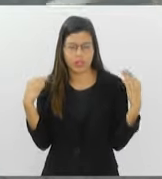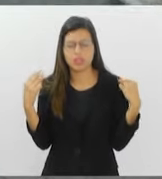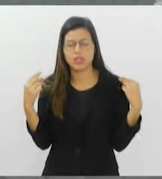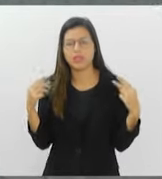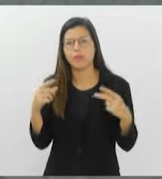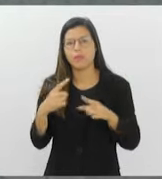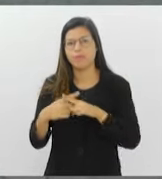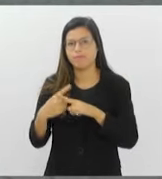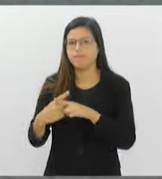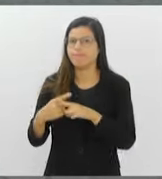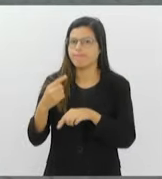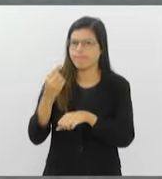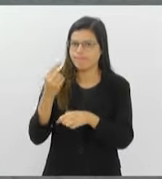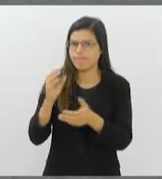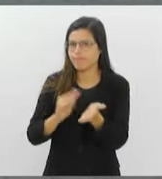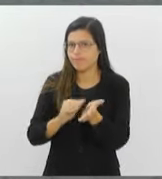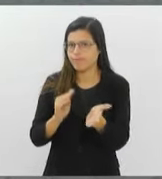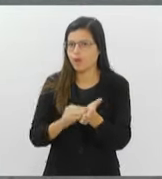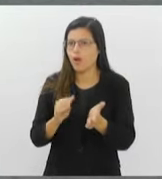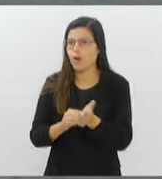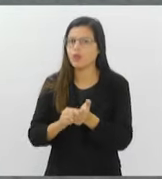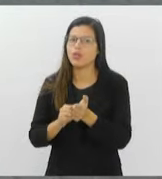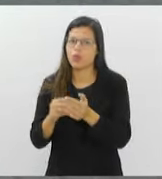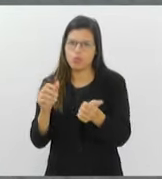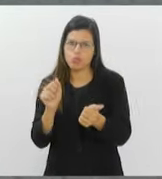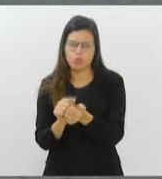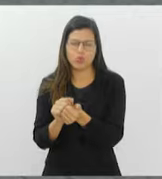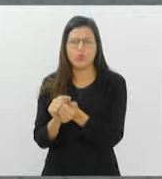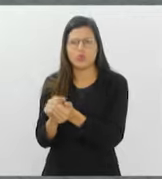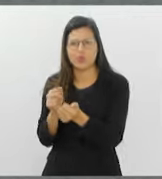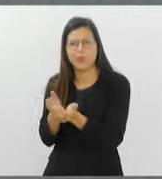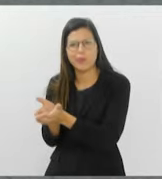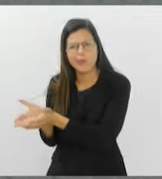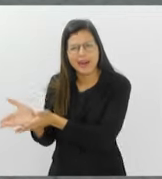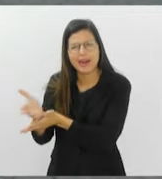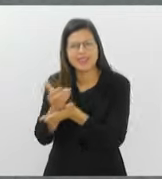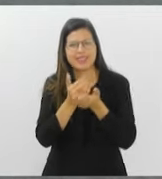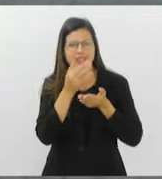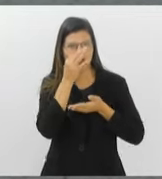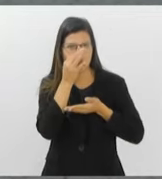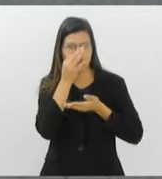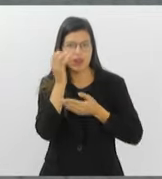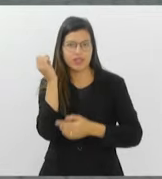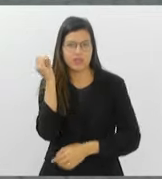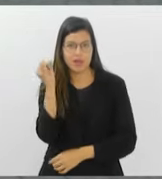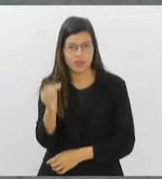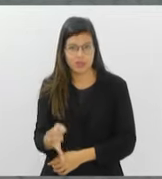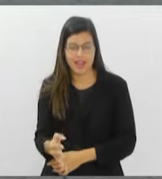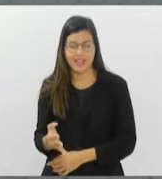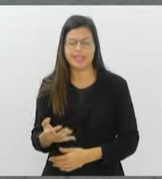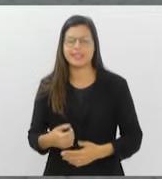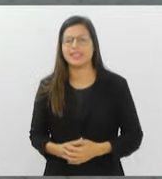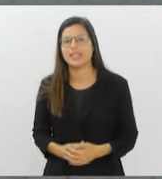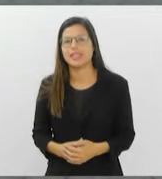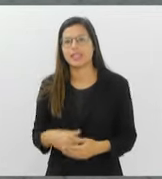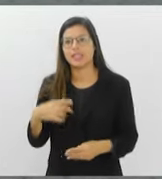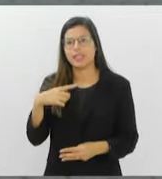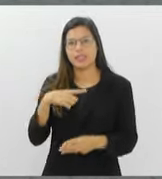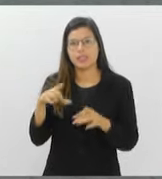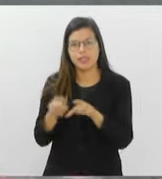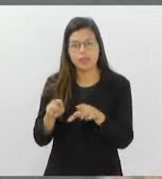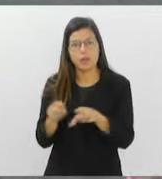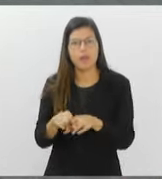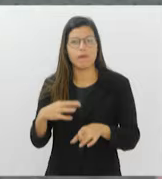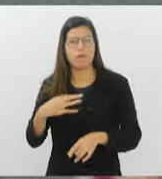Eu vou com eles à noite recolher flores nas festas de madrugada, geralmente. E tem os voluntários artesãos,